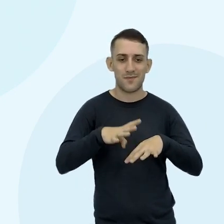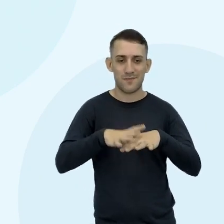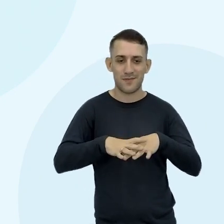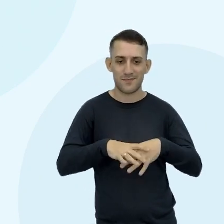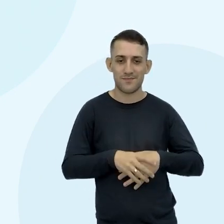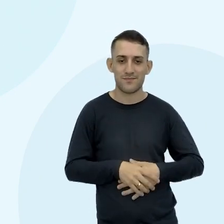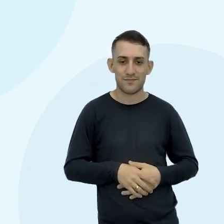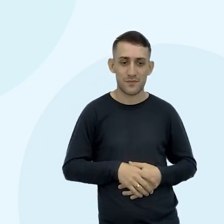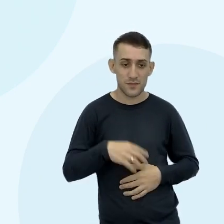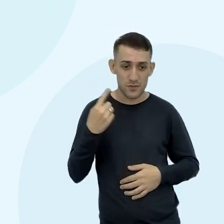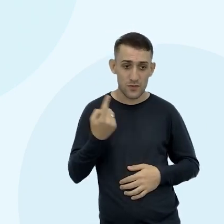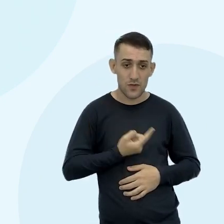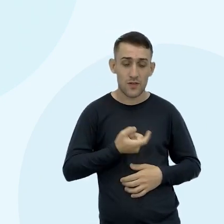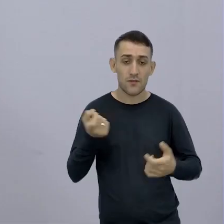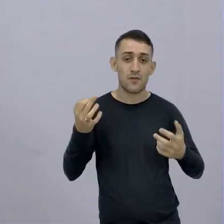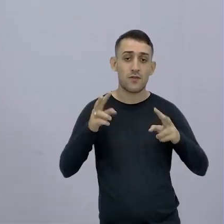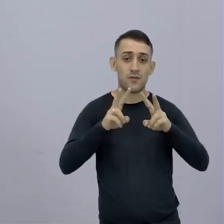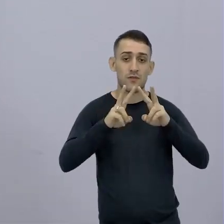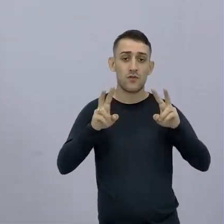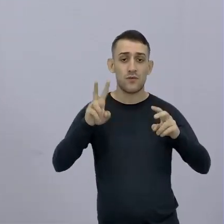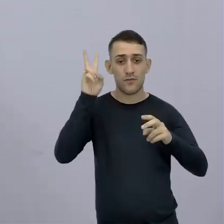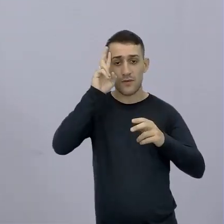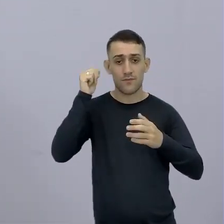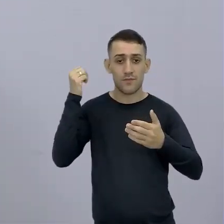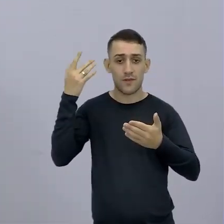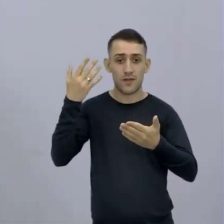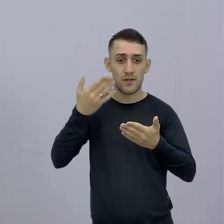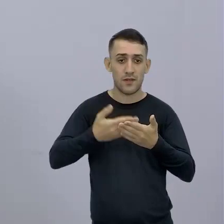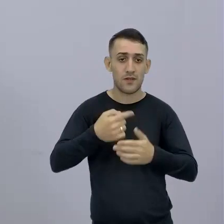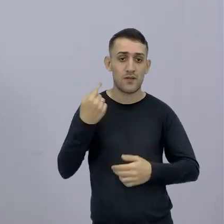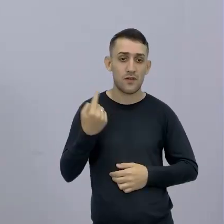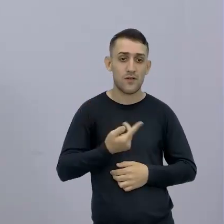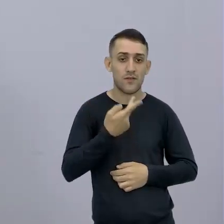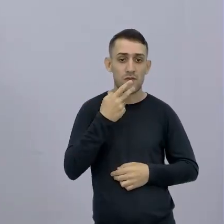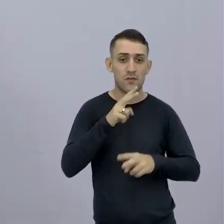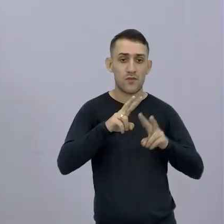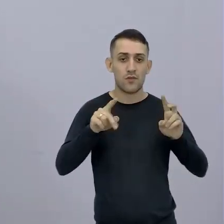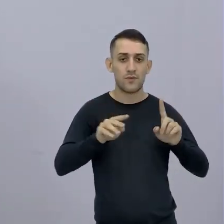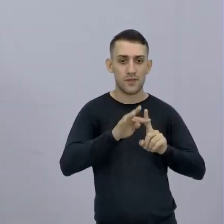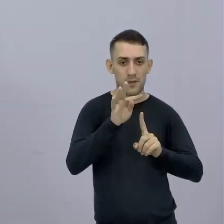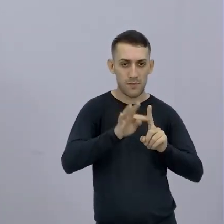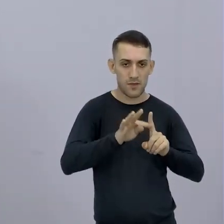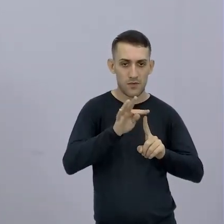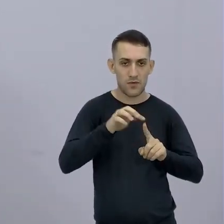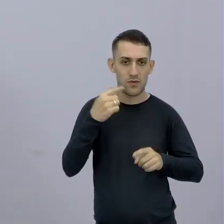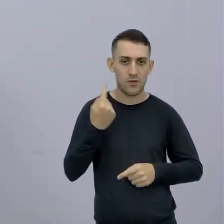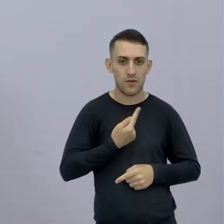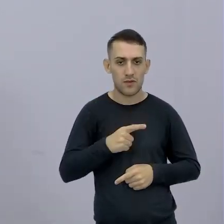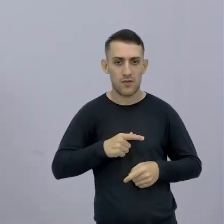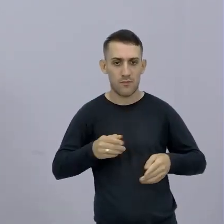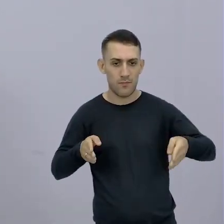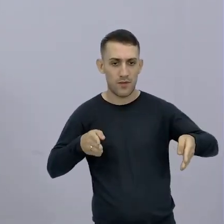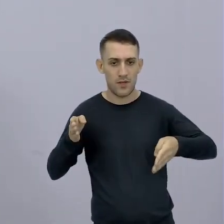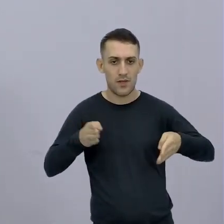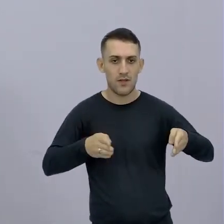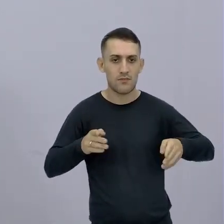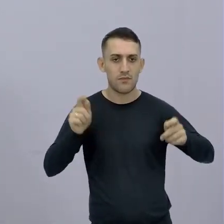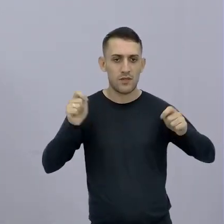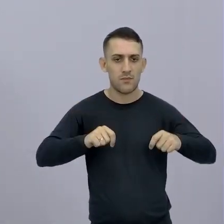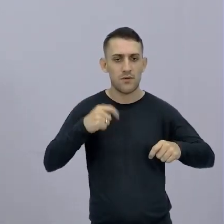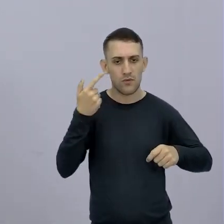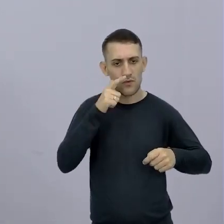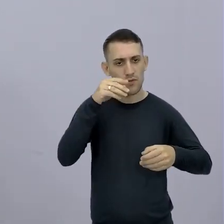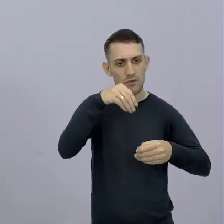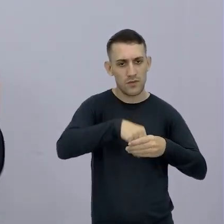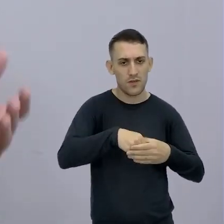Matemática A gente aí falou sobre Regressão linear Então na verdade A gente falou sobre Temperaturas Então a gente pegou Um período aí pequeno Para poder caber na aula